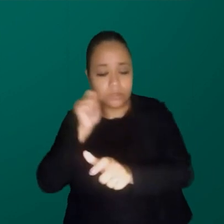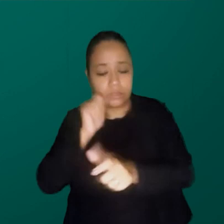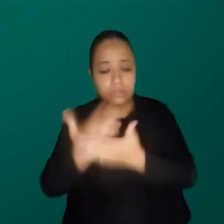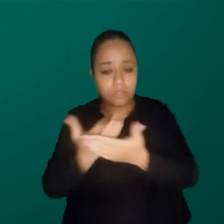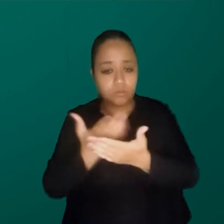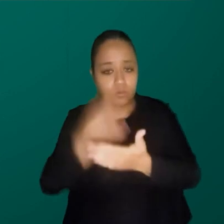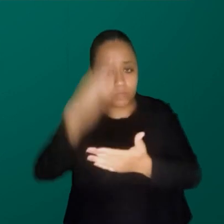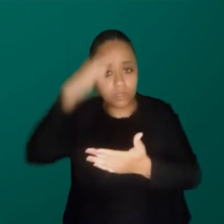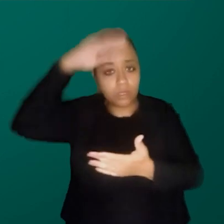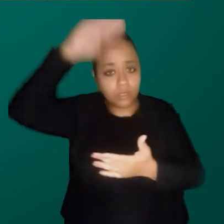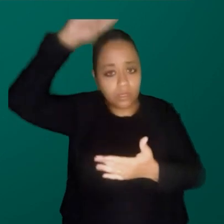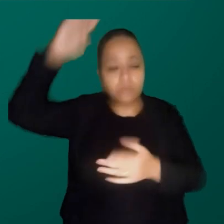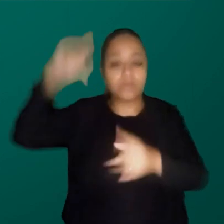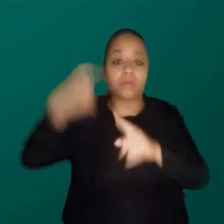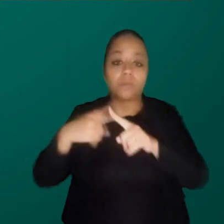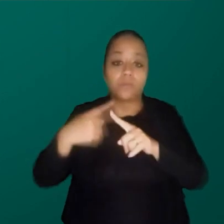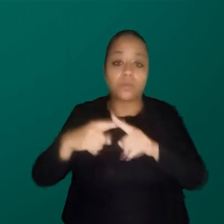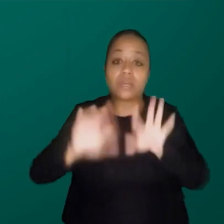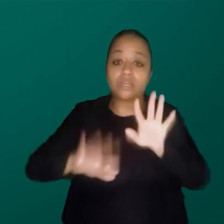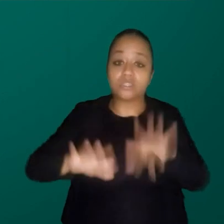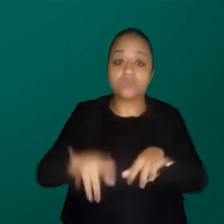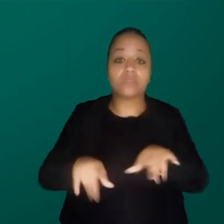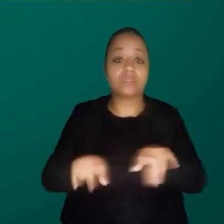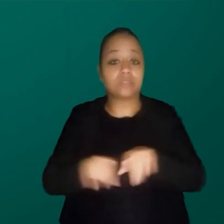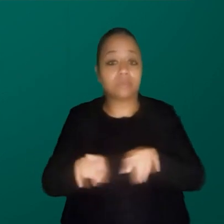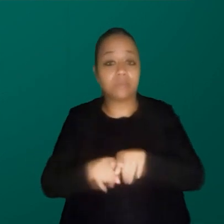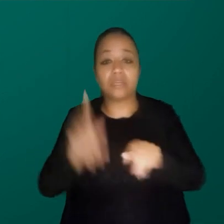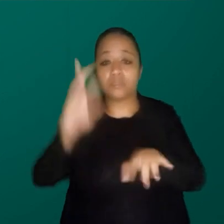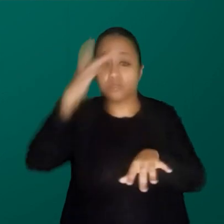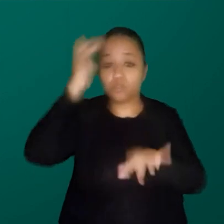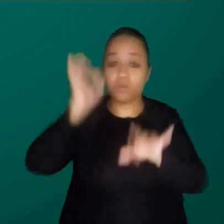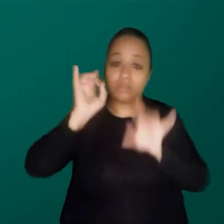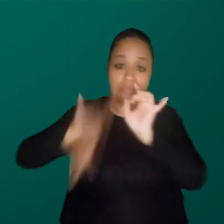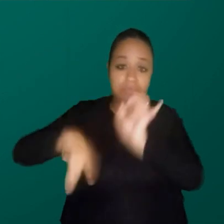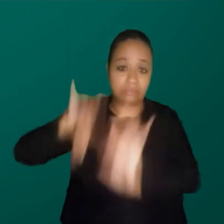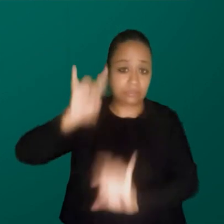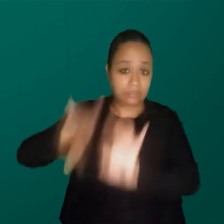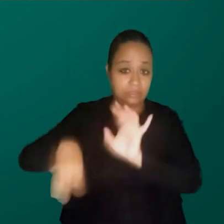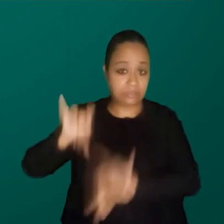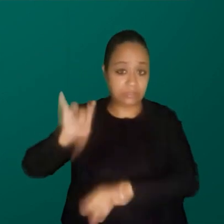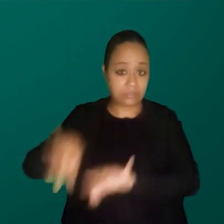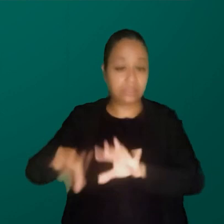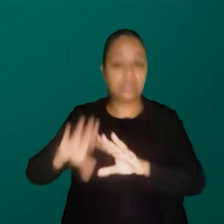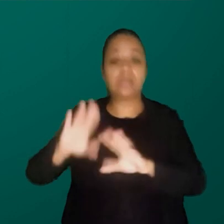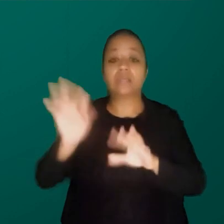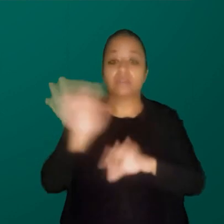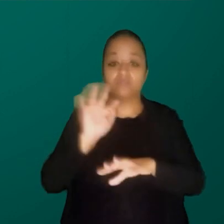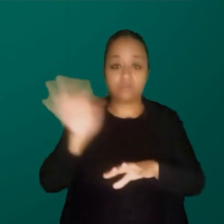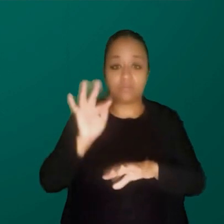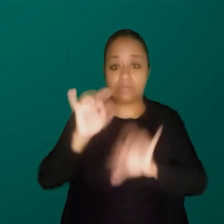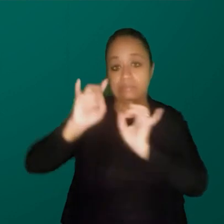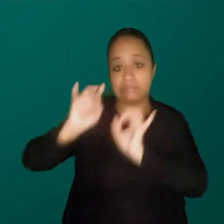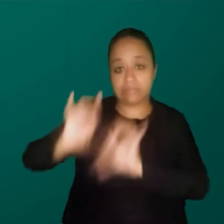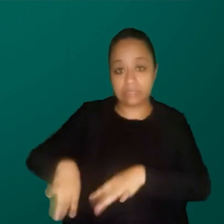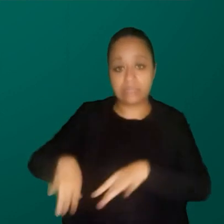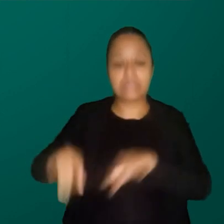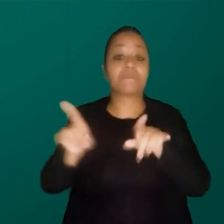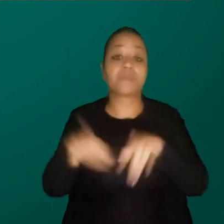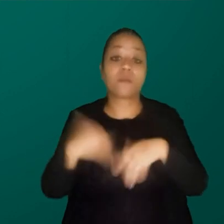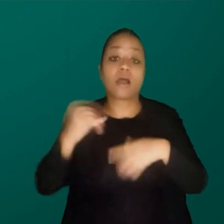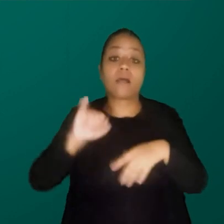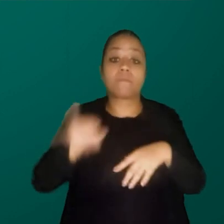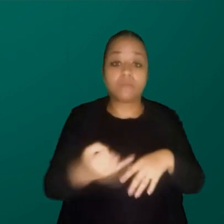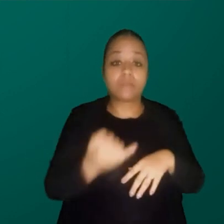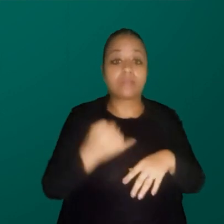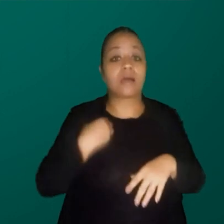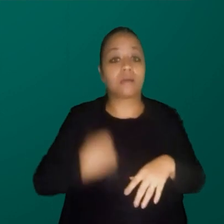sabe que a tendência é a evasão, a desistência, e, assim, aproveitar até